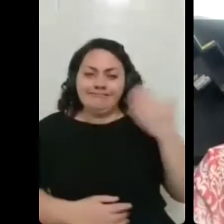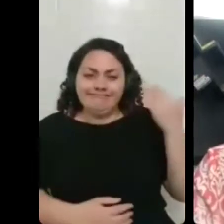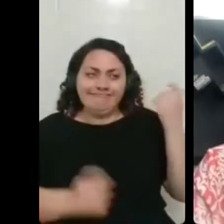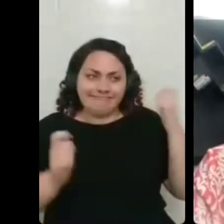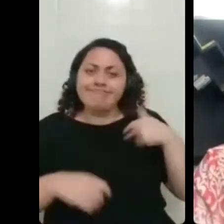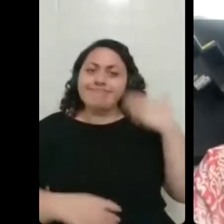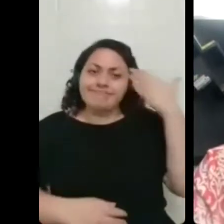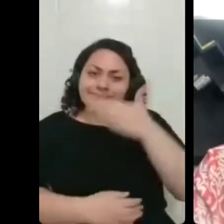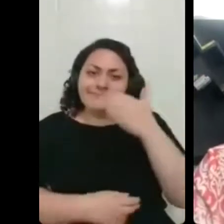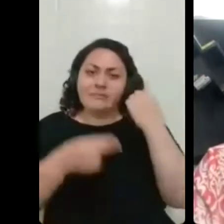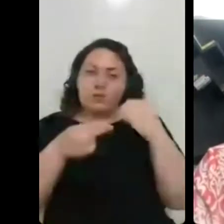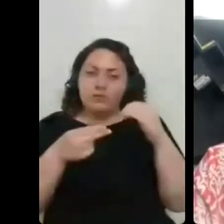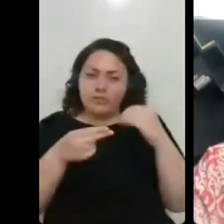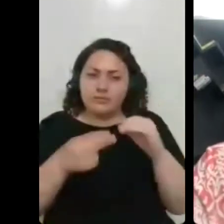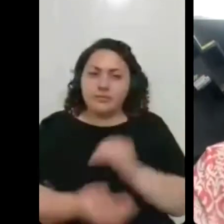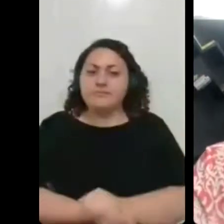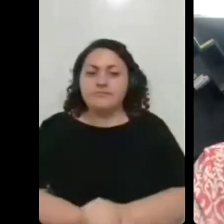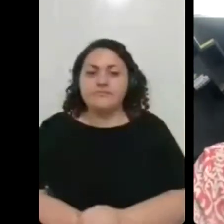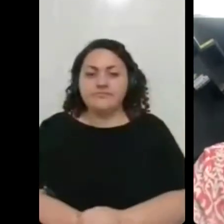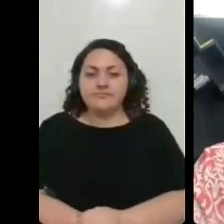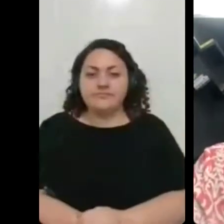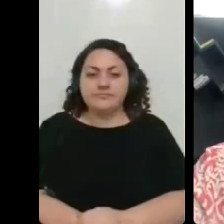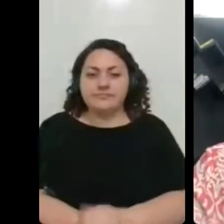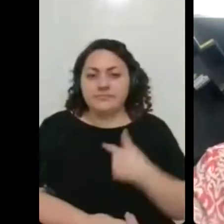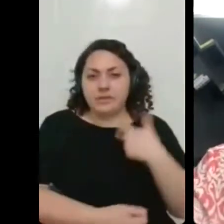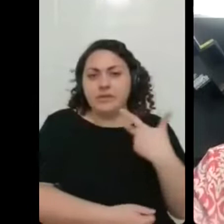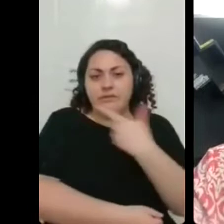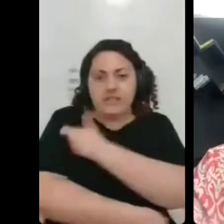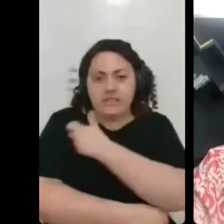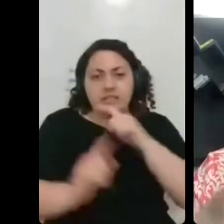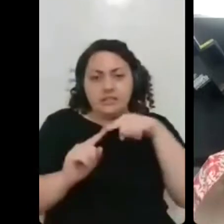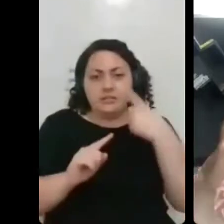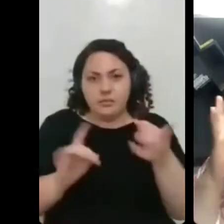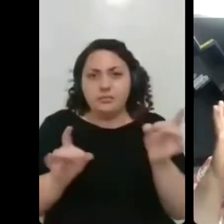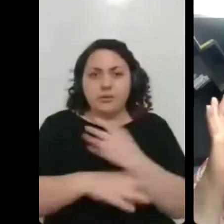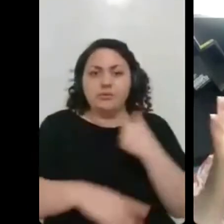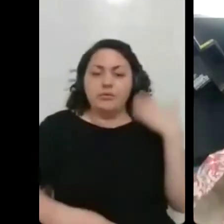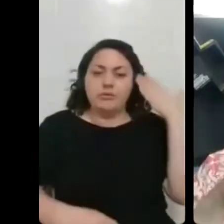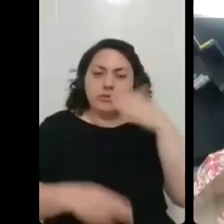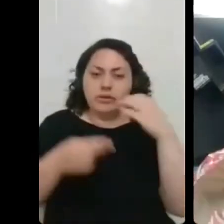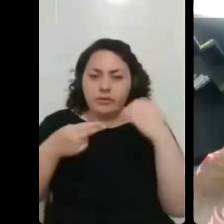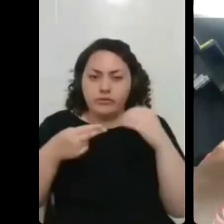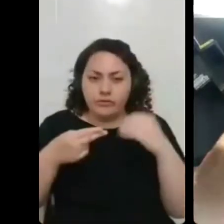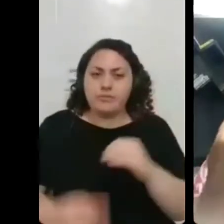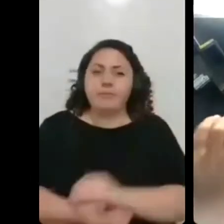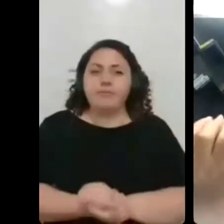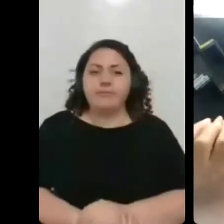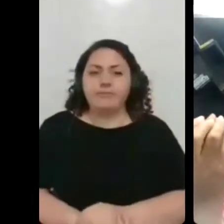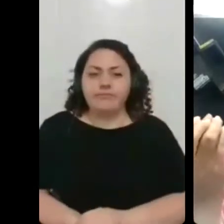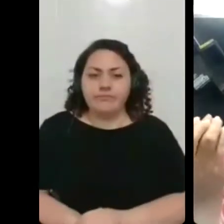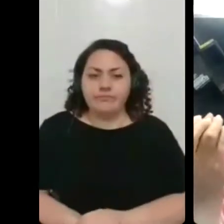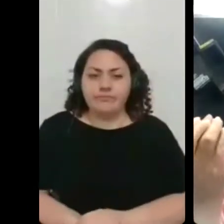um pouco assim depois que eu tomei a vacina aí eu fui lá bem tapadinha porque eu